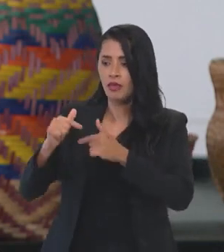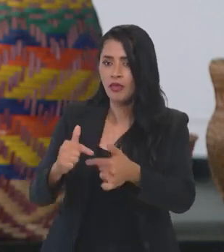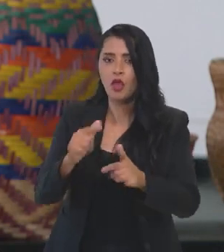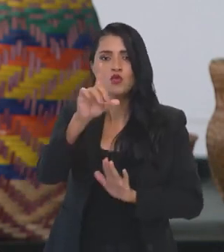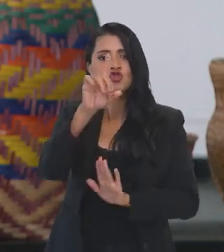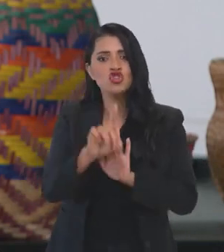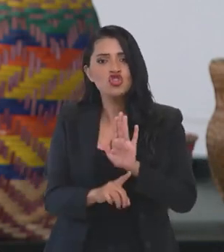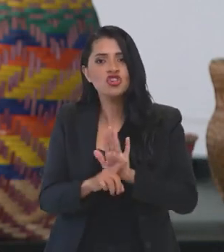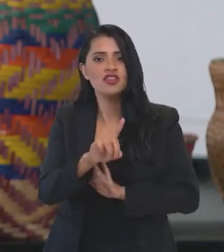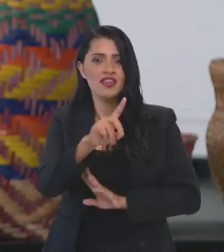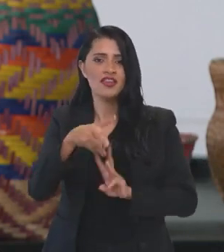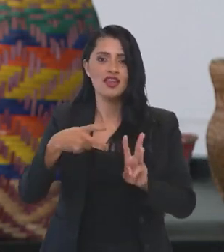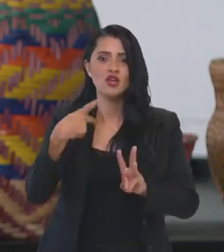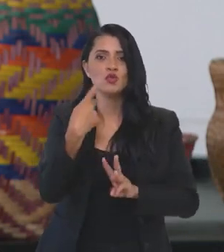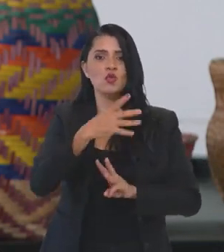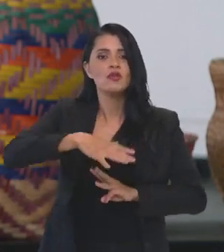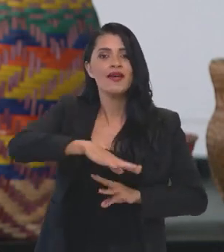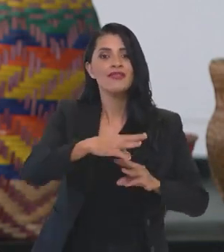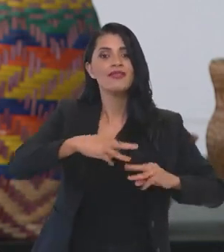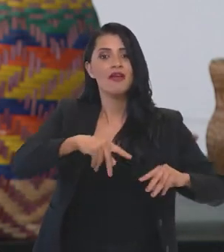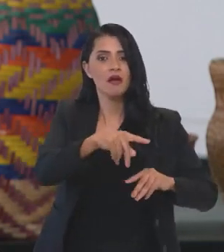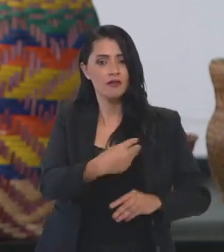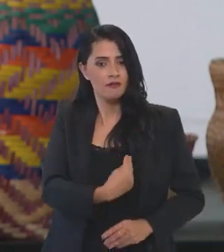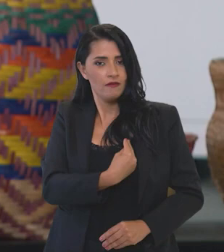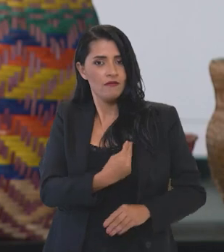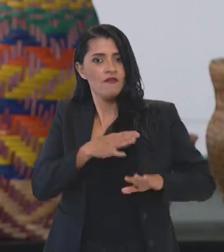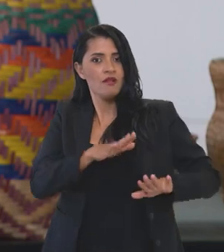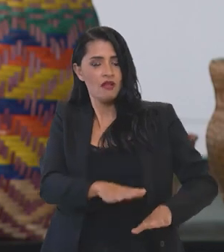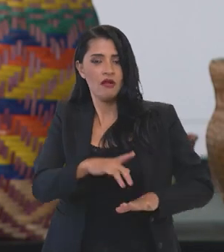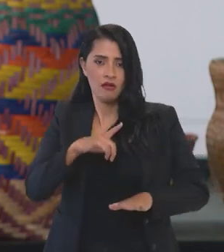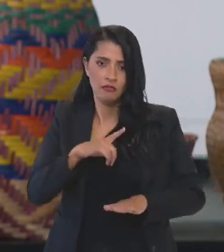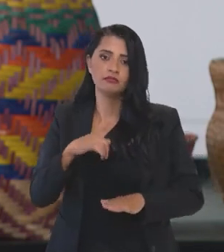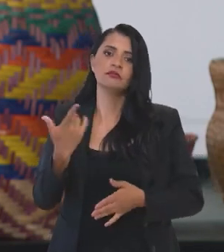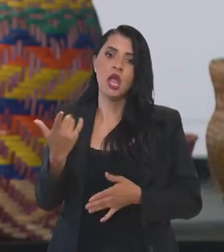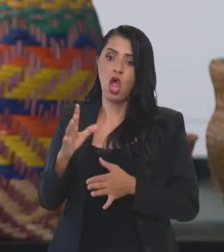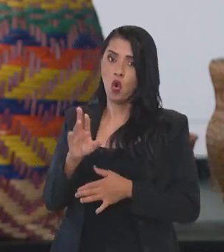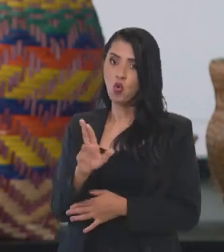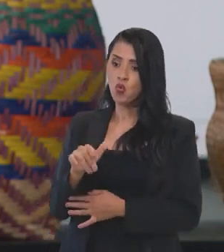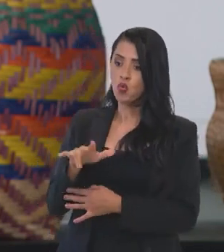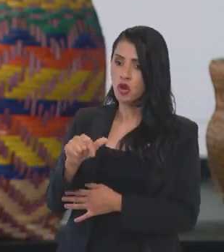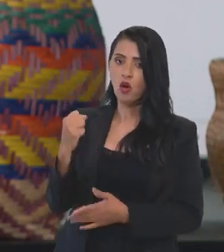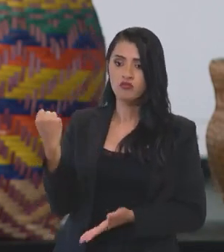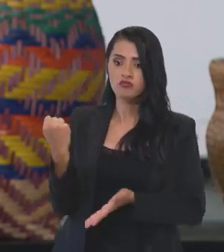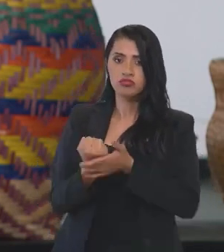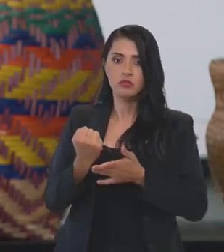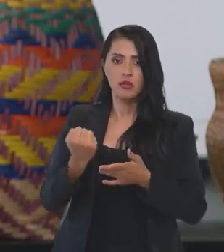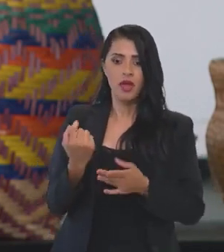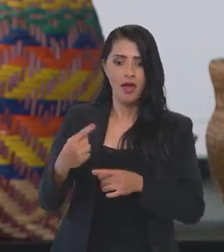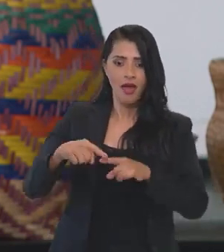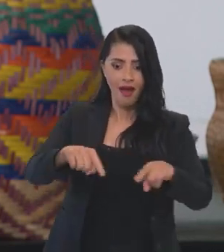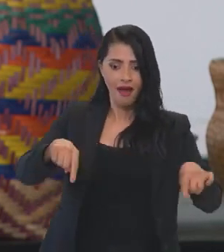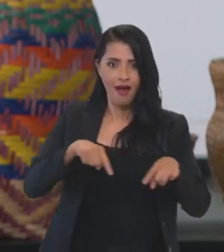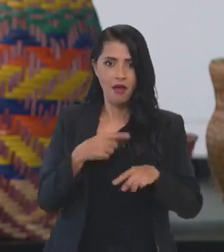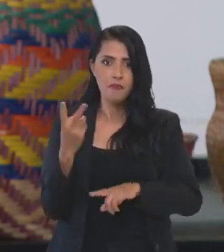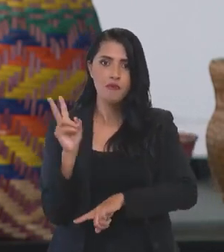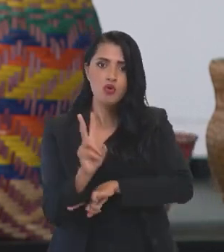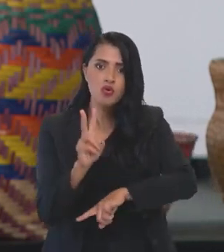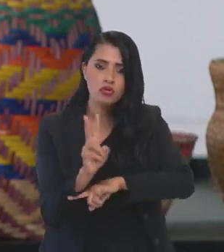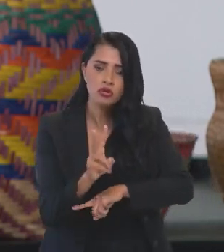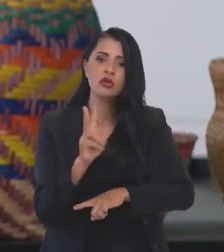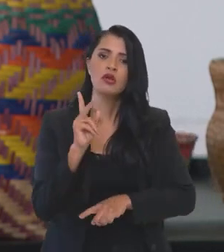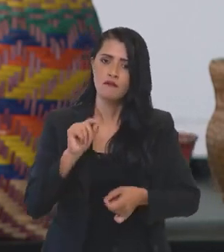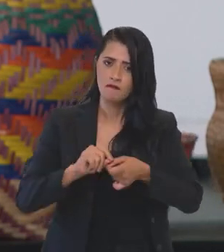originários sobre as terras indígenas que tradicionalmente ocupam, cabendo à união demarcar e